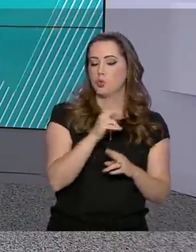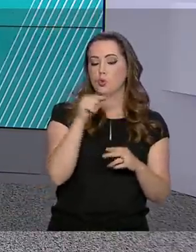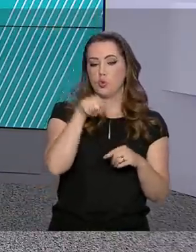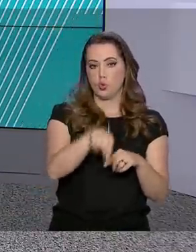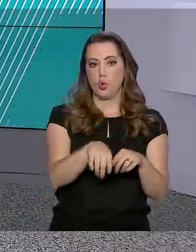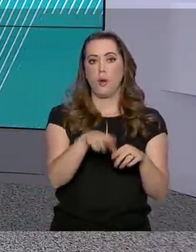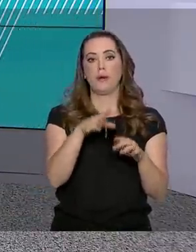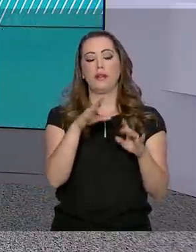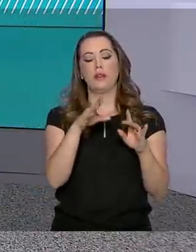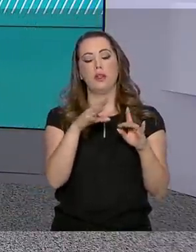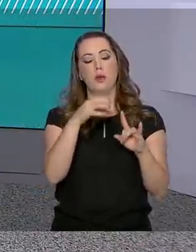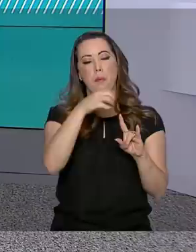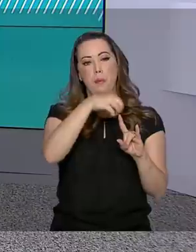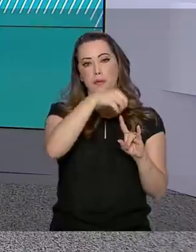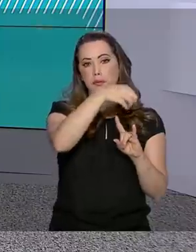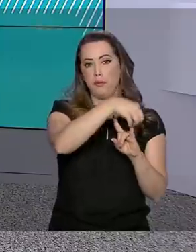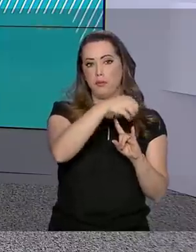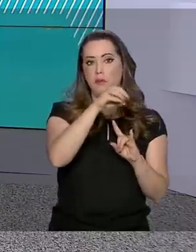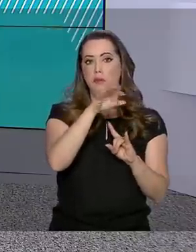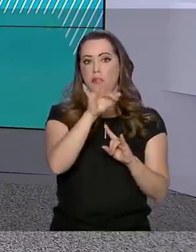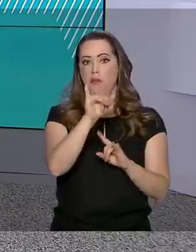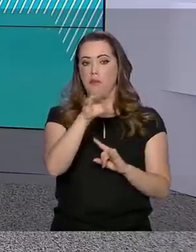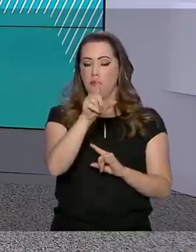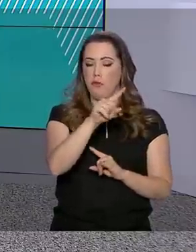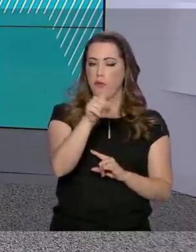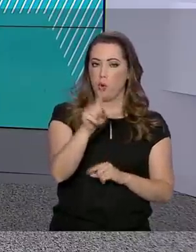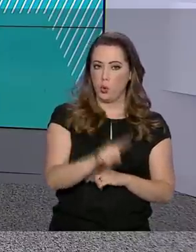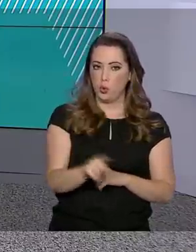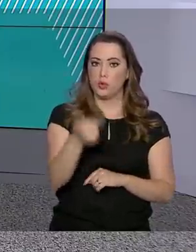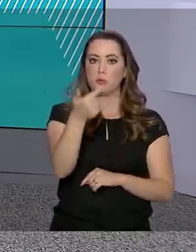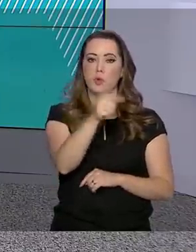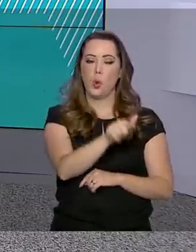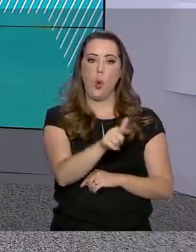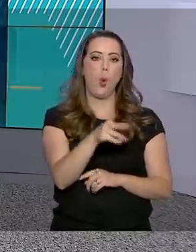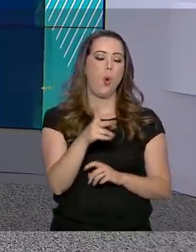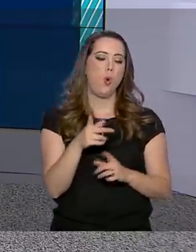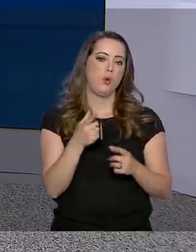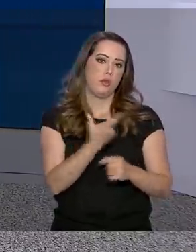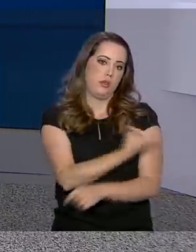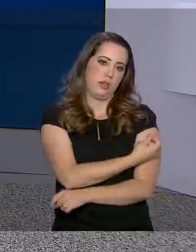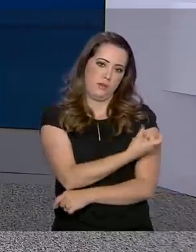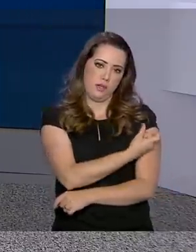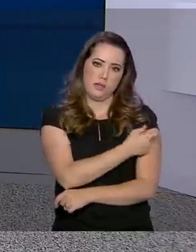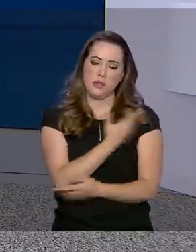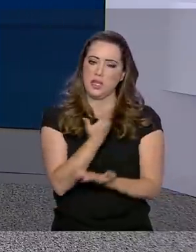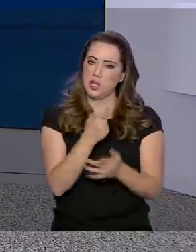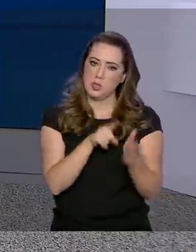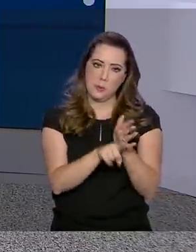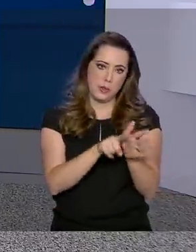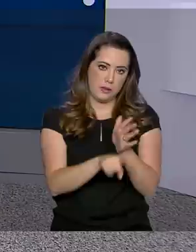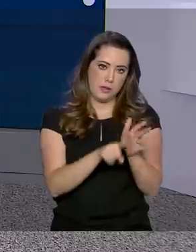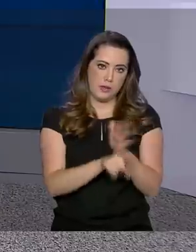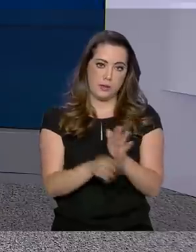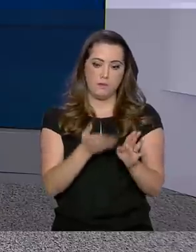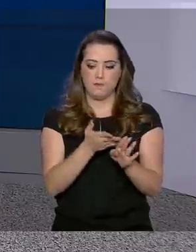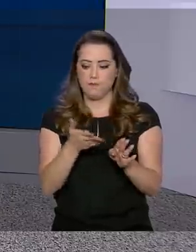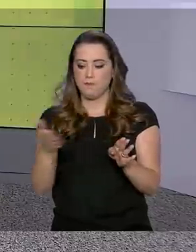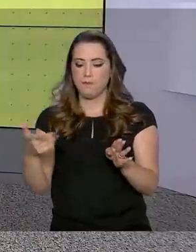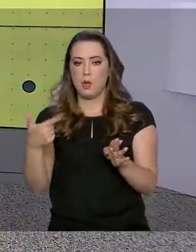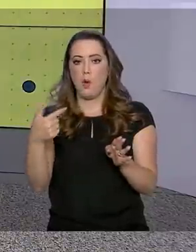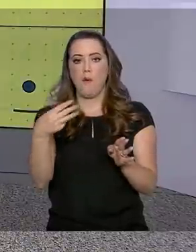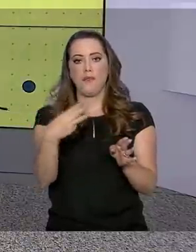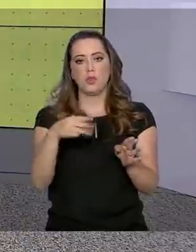Fiocruz para a produção de outras vacinas e pesquisas. A previsão é fornecer, entre este e o próximo ano, 23